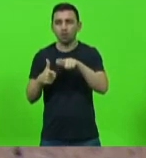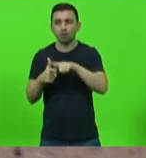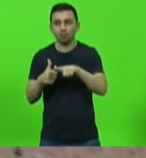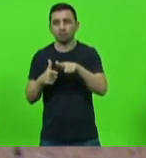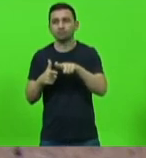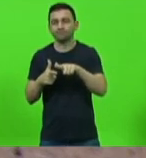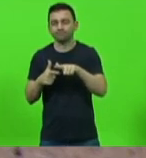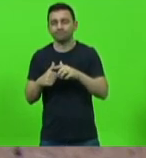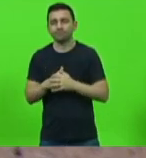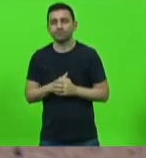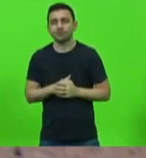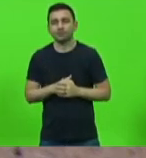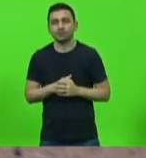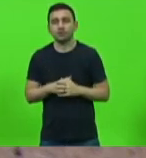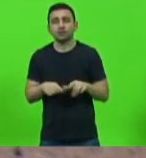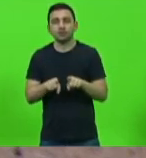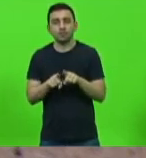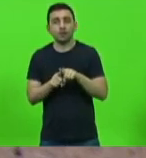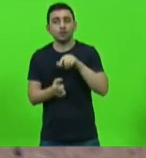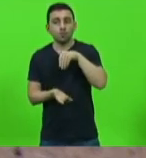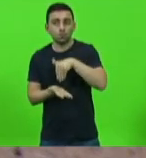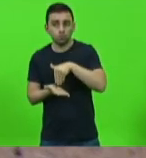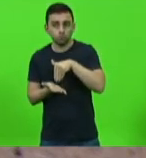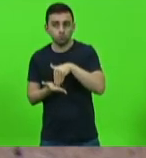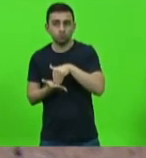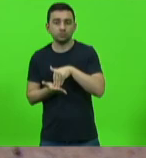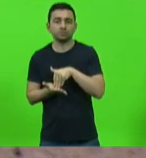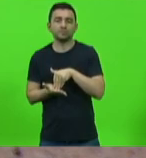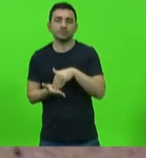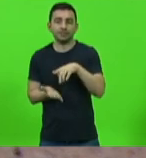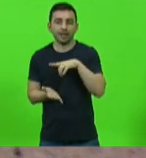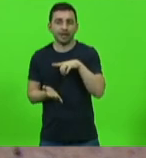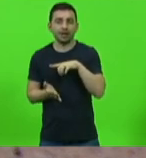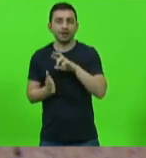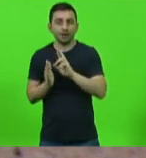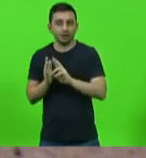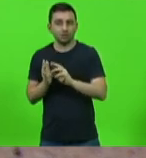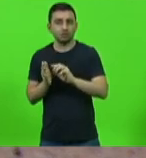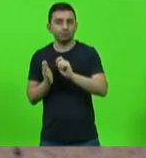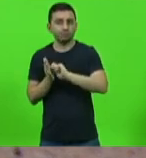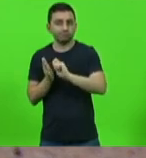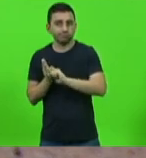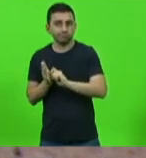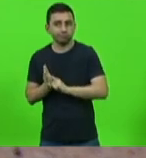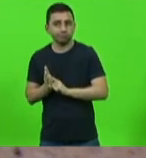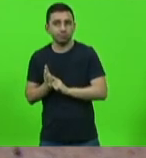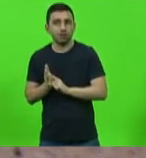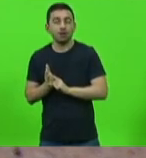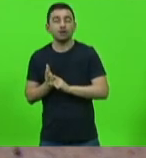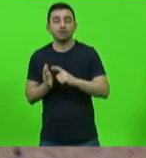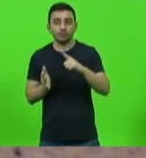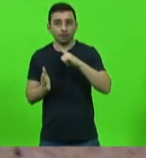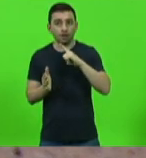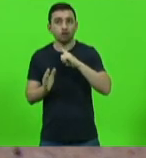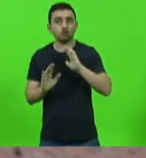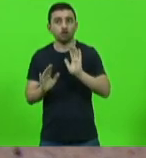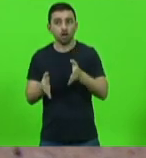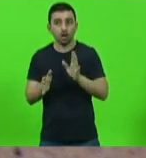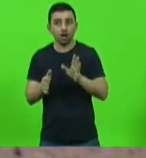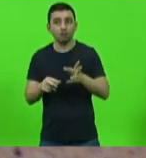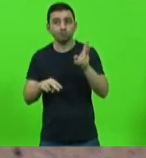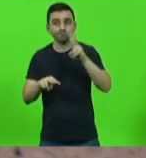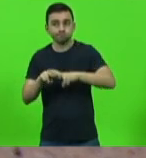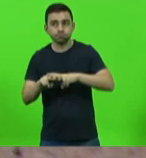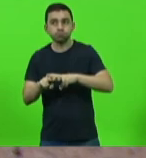relação a essa questão e por último temos aí um relatório de condenações o